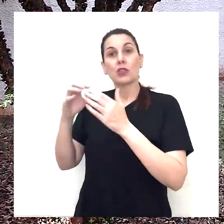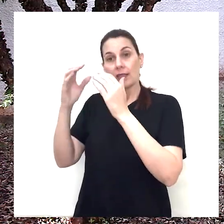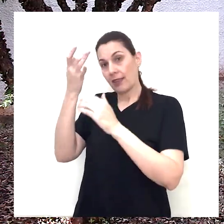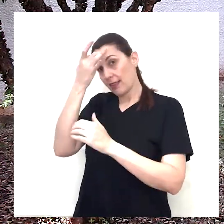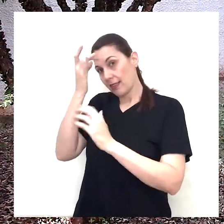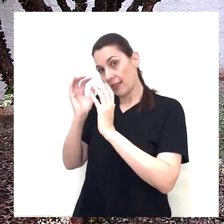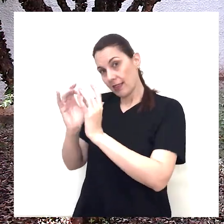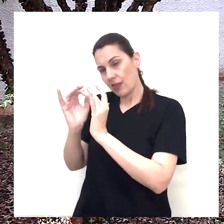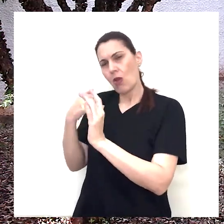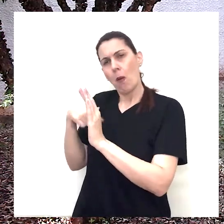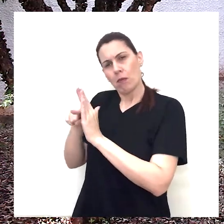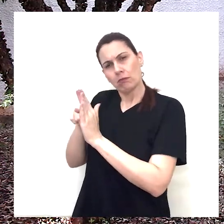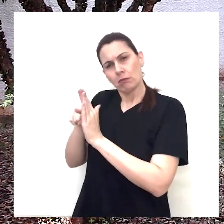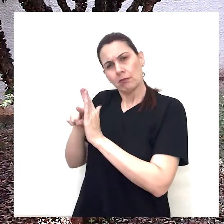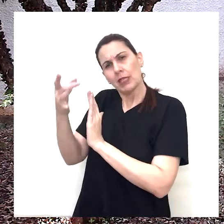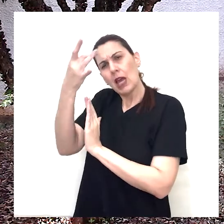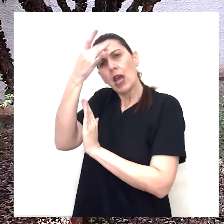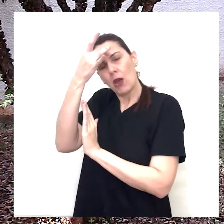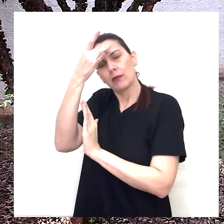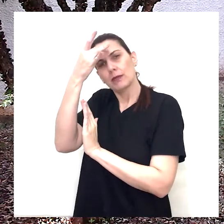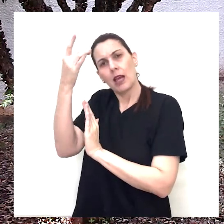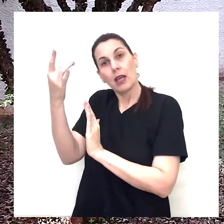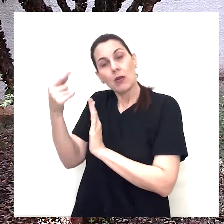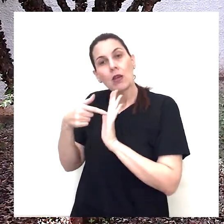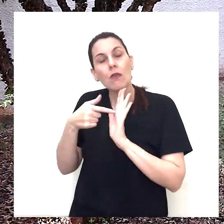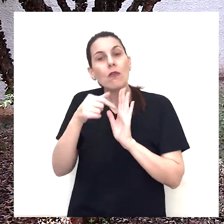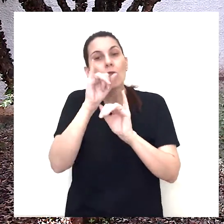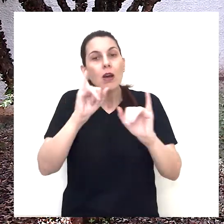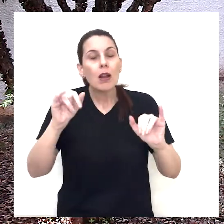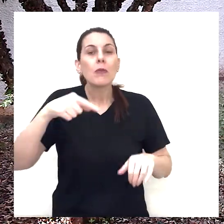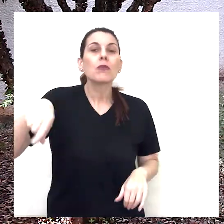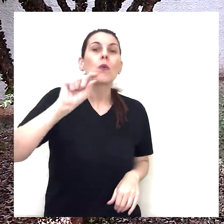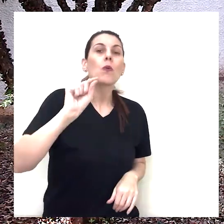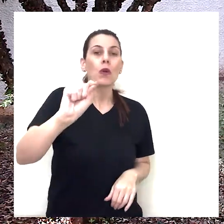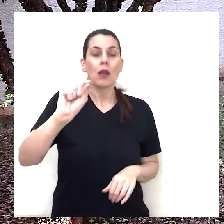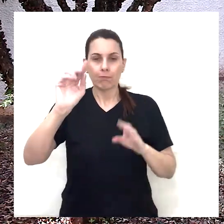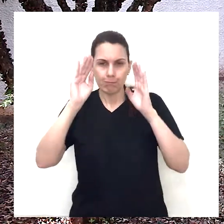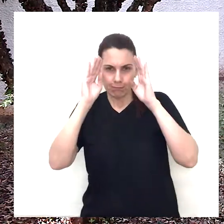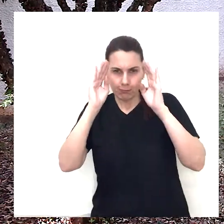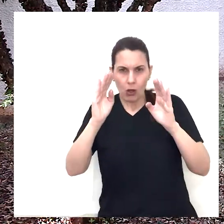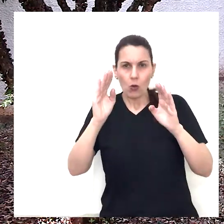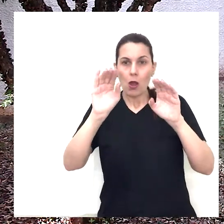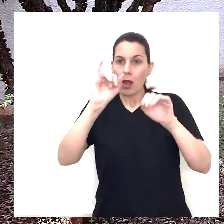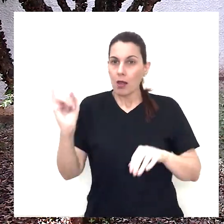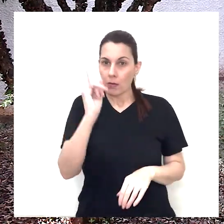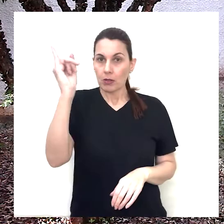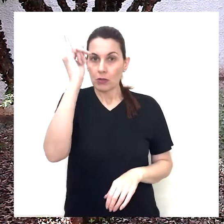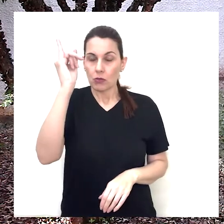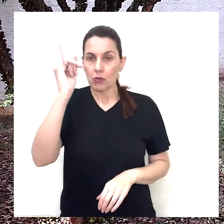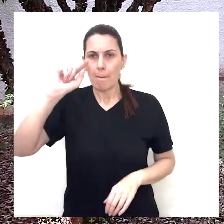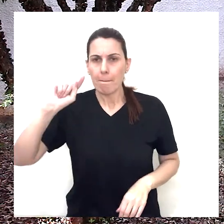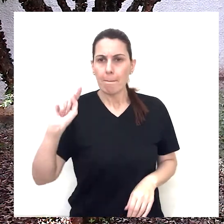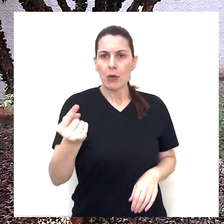pesquiso muito sobre as neurociências e eu quero trazer um aspecto importante, que são os primeiros mil dias,